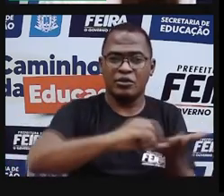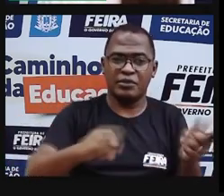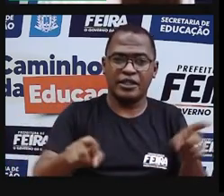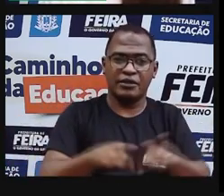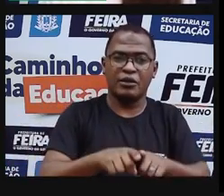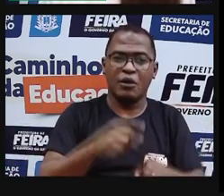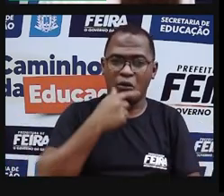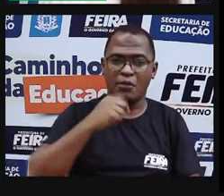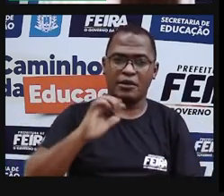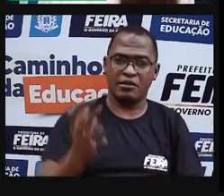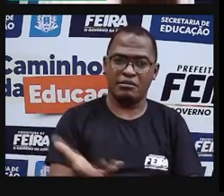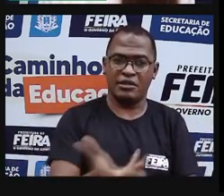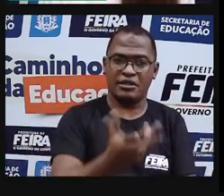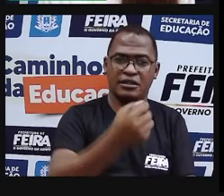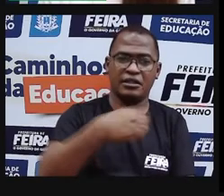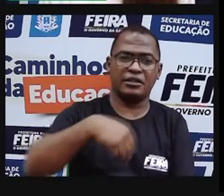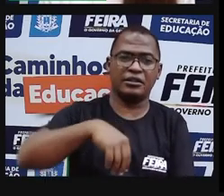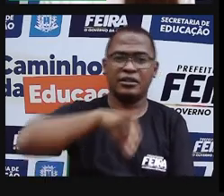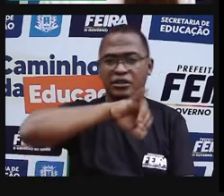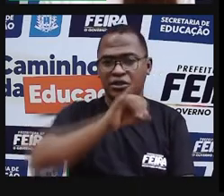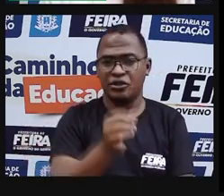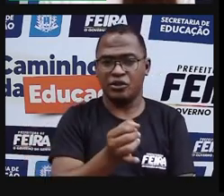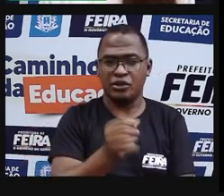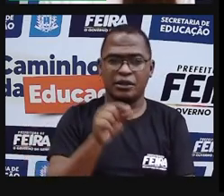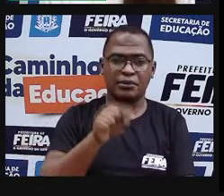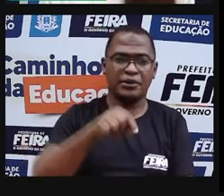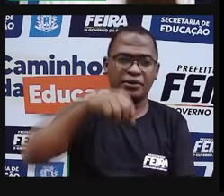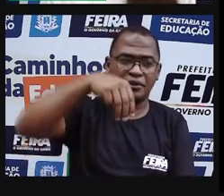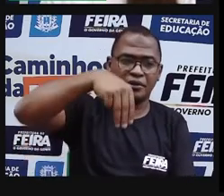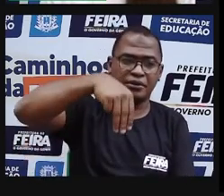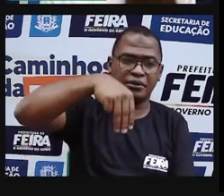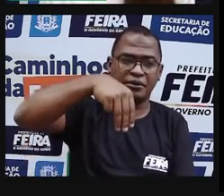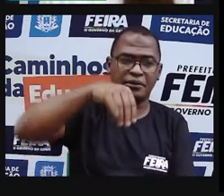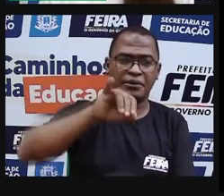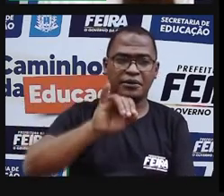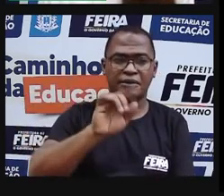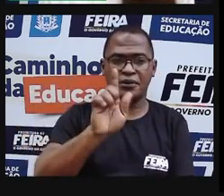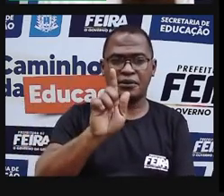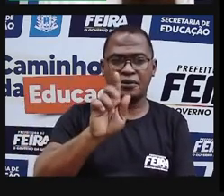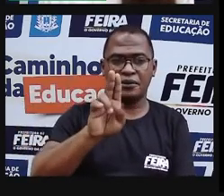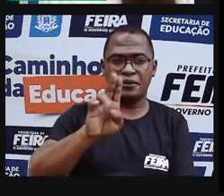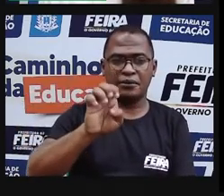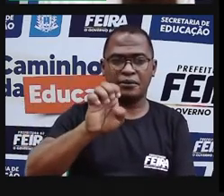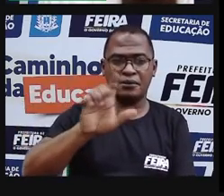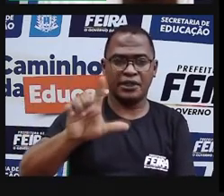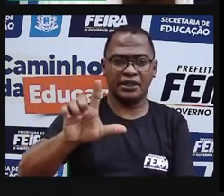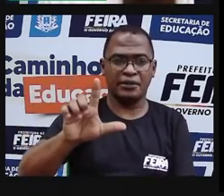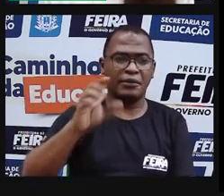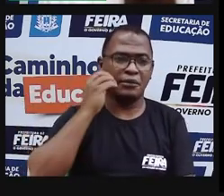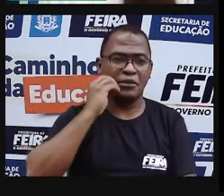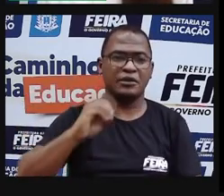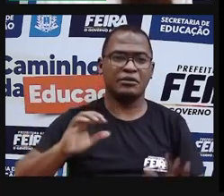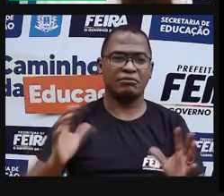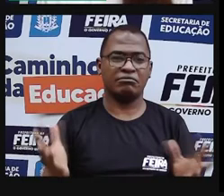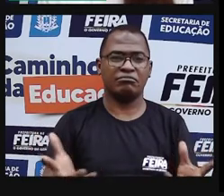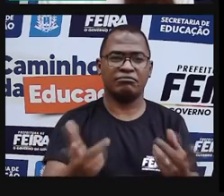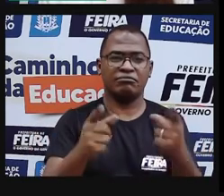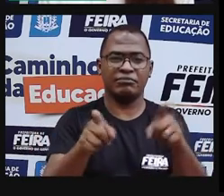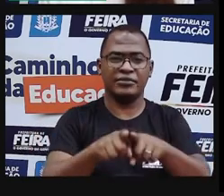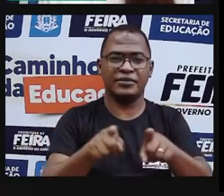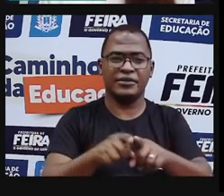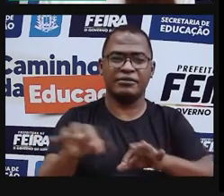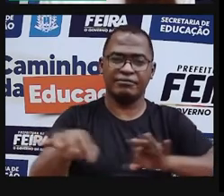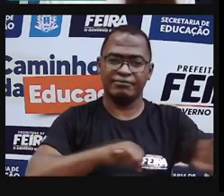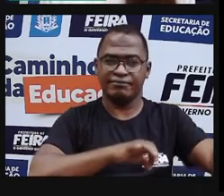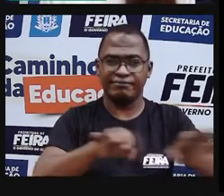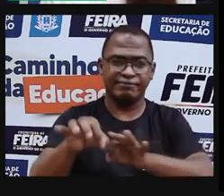Miguel, coloca, né, suas impressões, a sua experiência, o seu talento, também em função da decoração